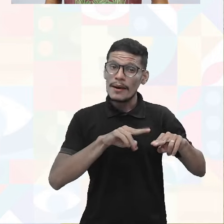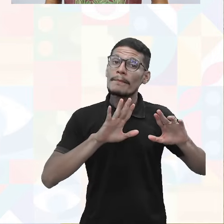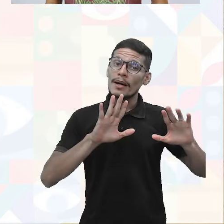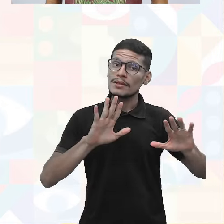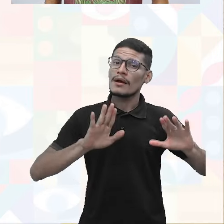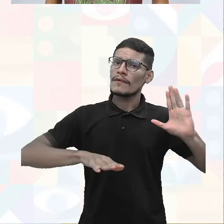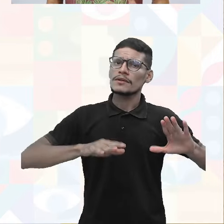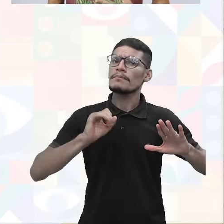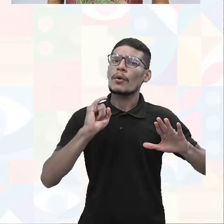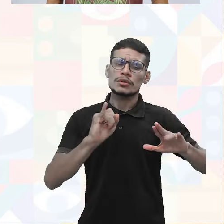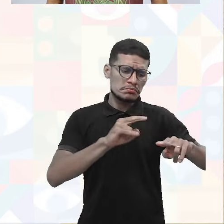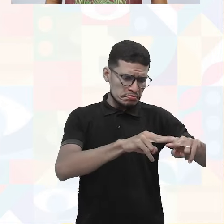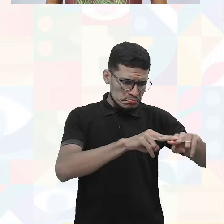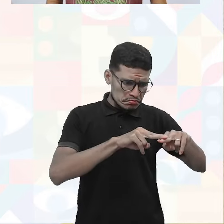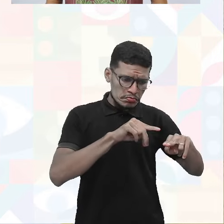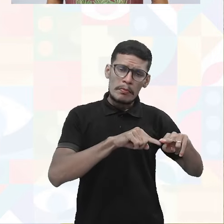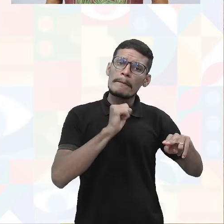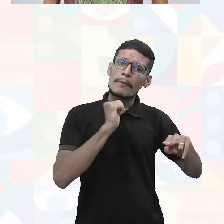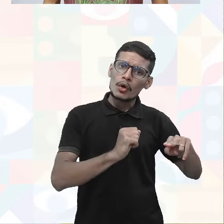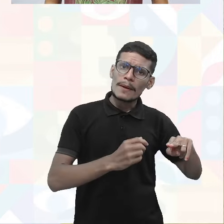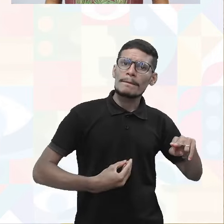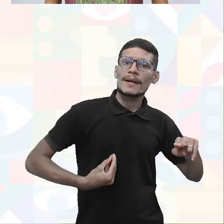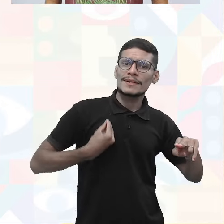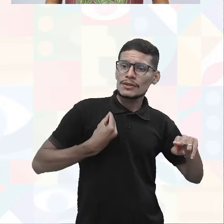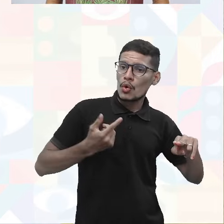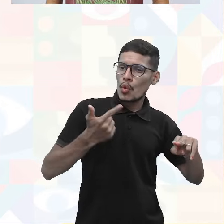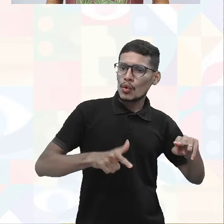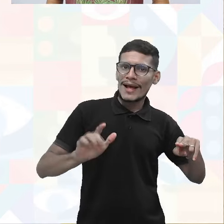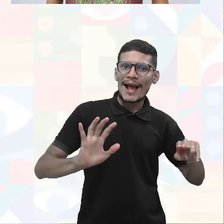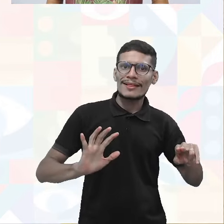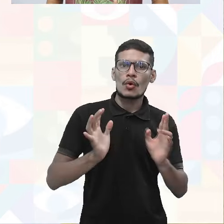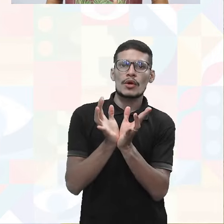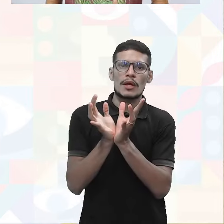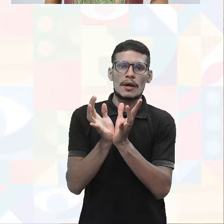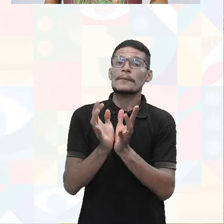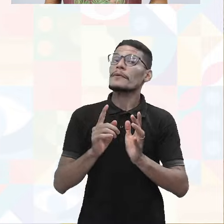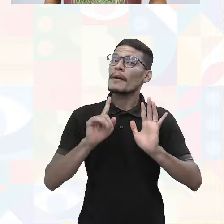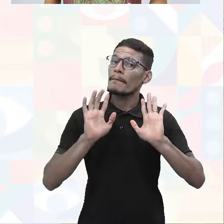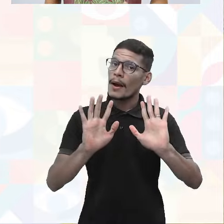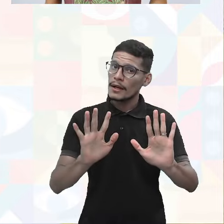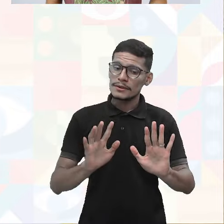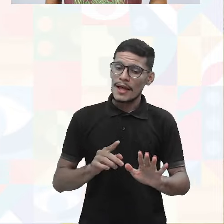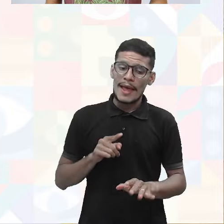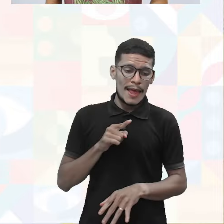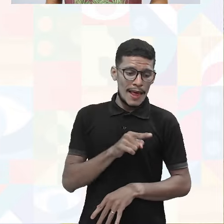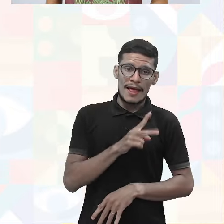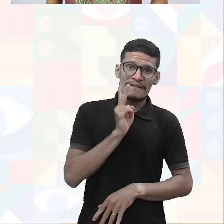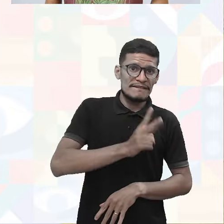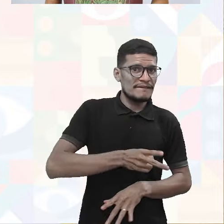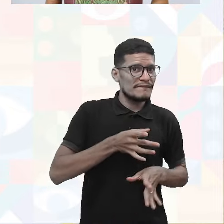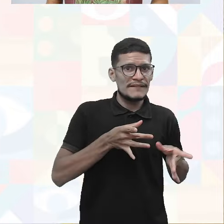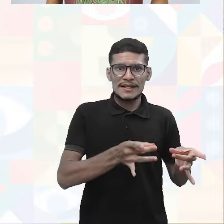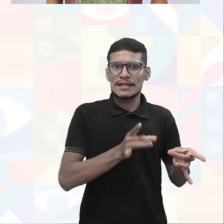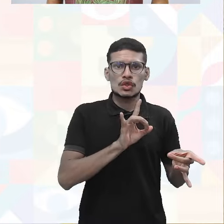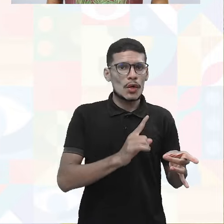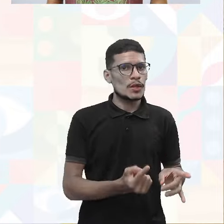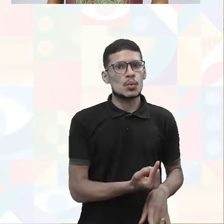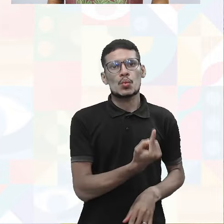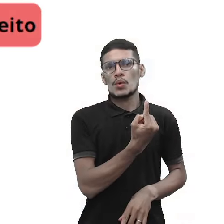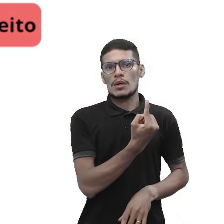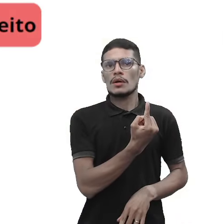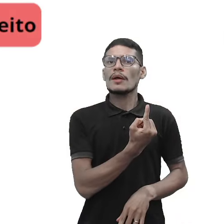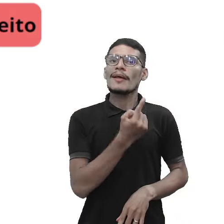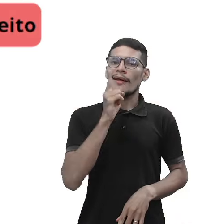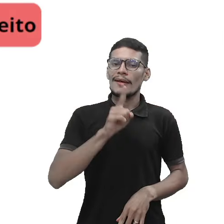uma causa que poderia estar presente em outra categoria. Mas nesse caso aí, ela permanece fixa numa. Então, essa é uma das